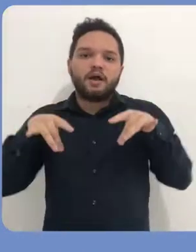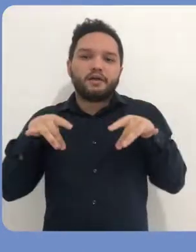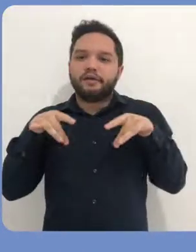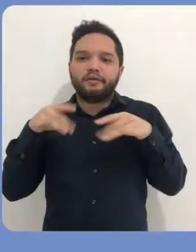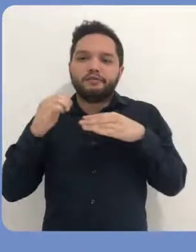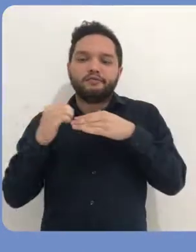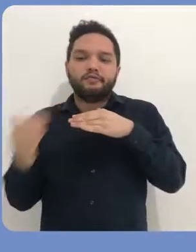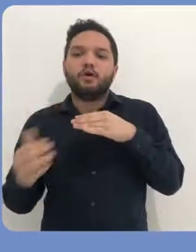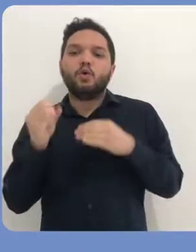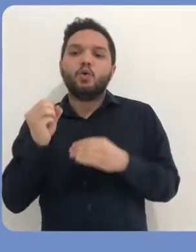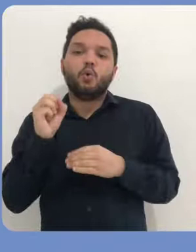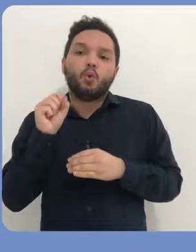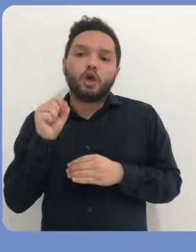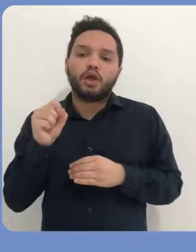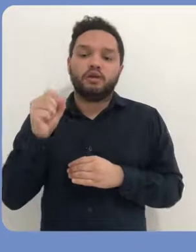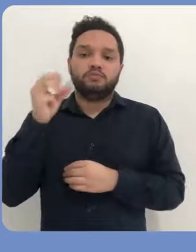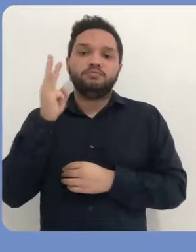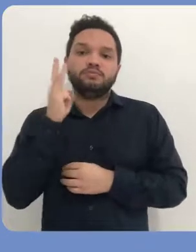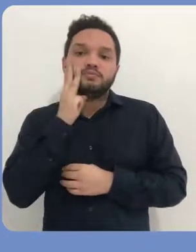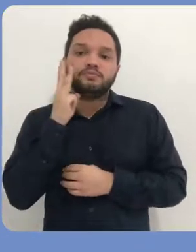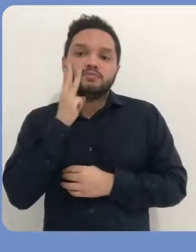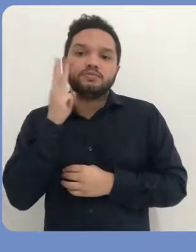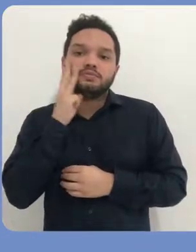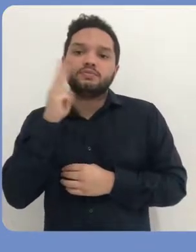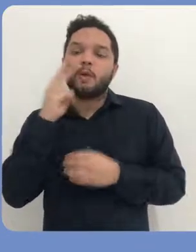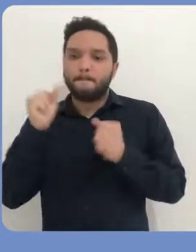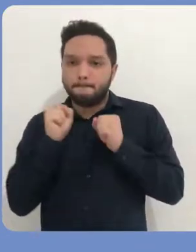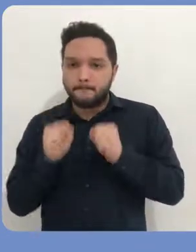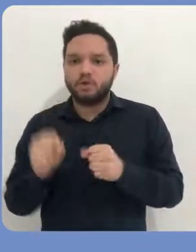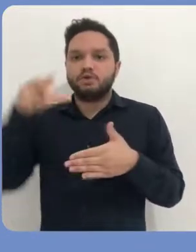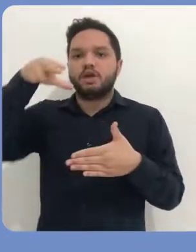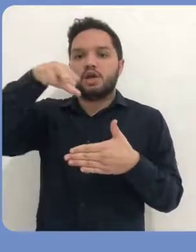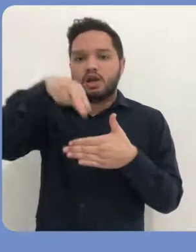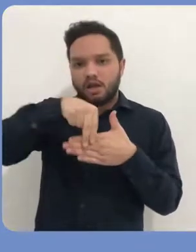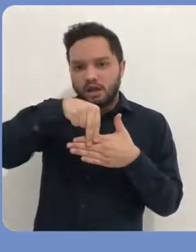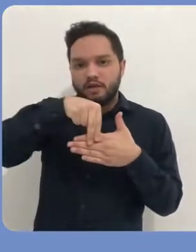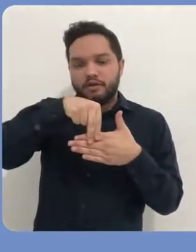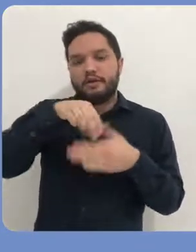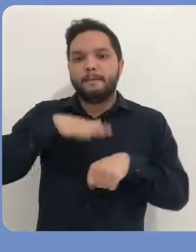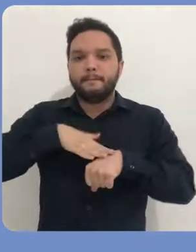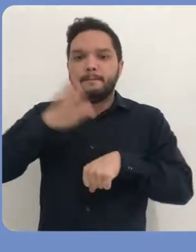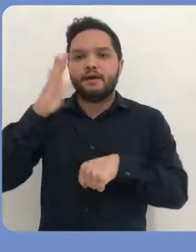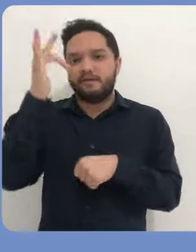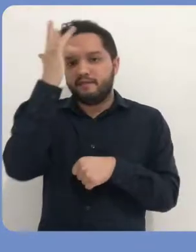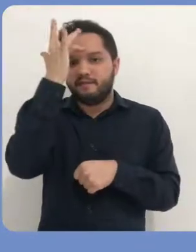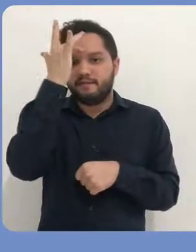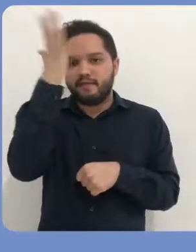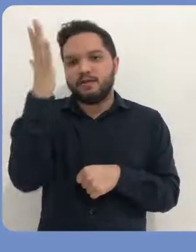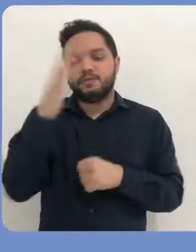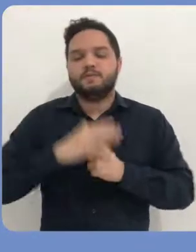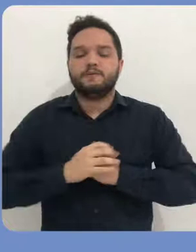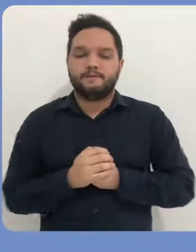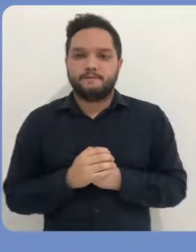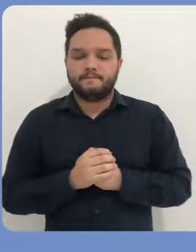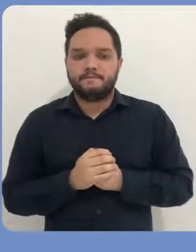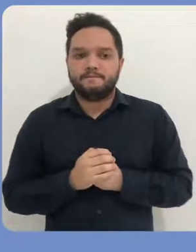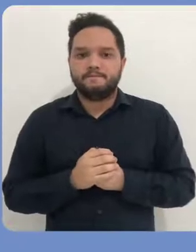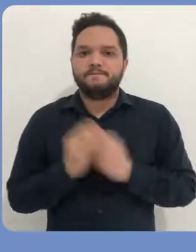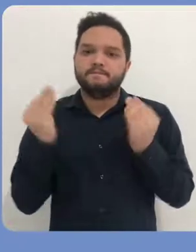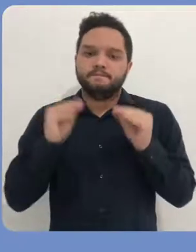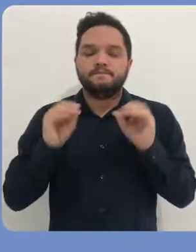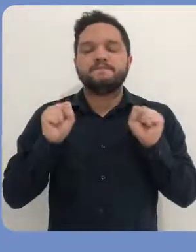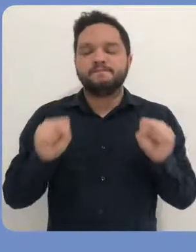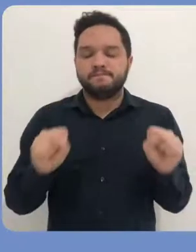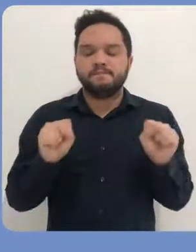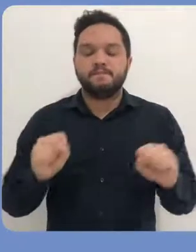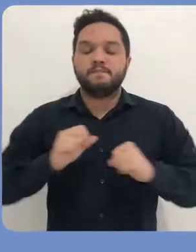parte, como, por exemplo, utilizando o Microsoft Word e fazer o anexo deste arquivo para facilitar, então, o entendimento do que você